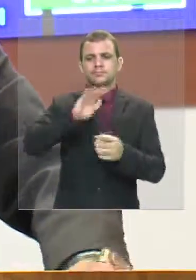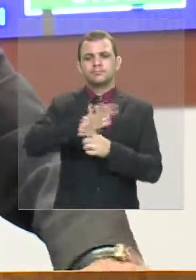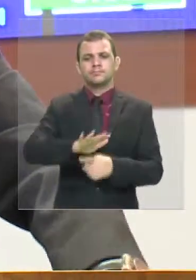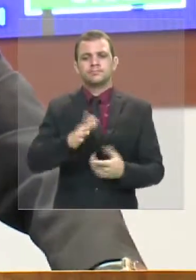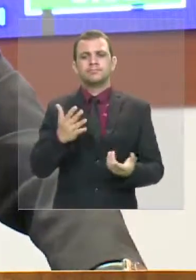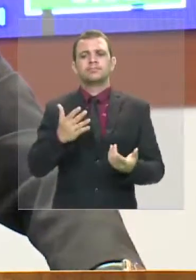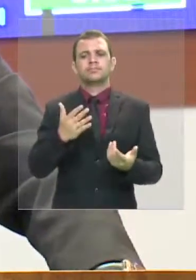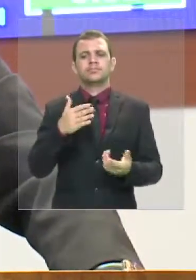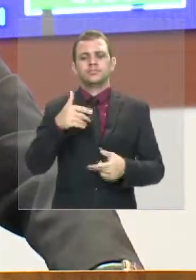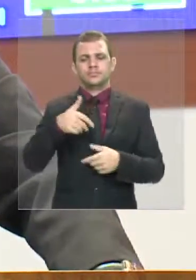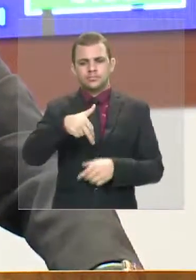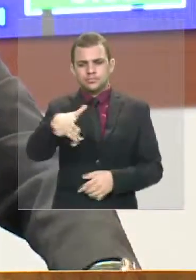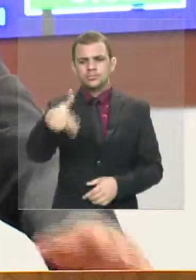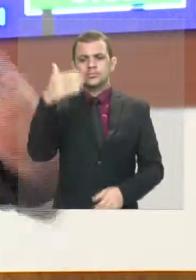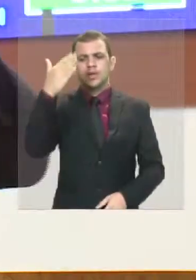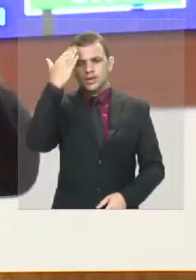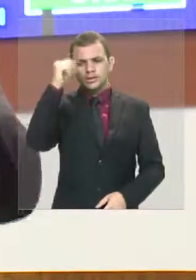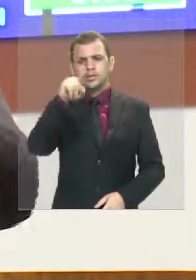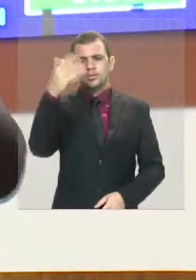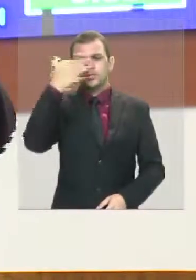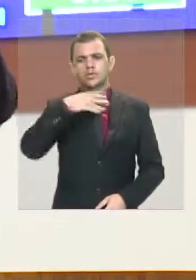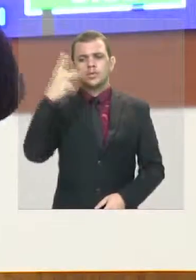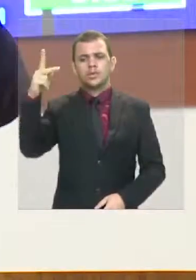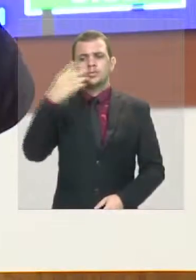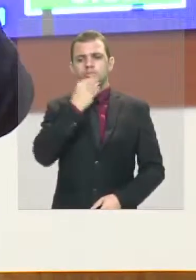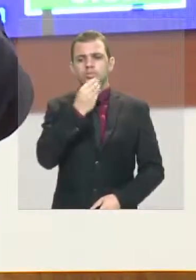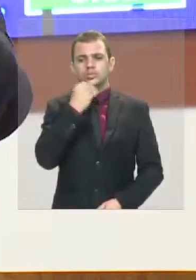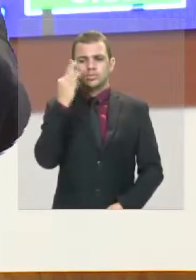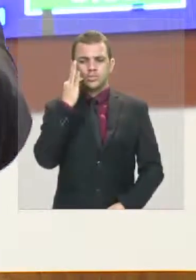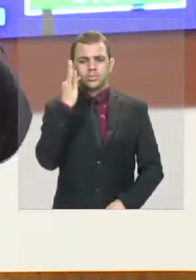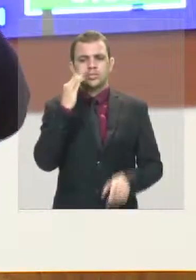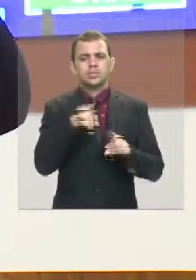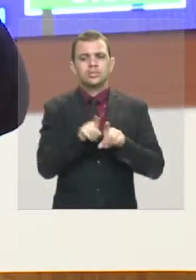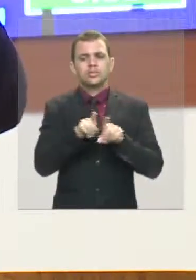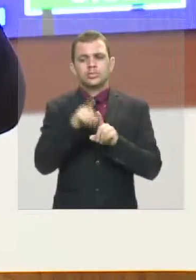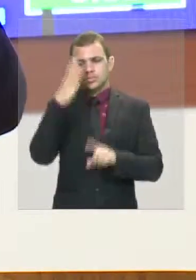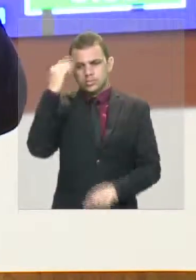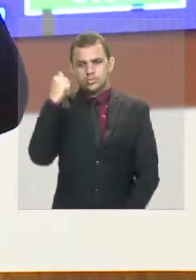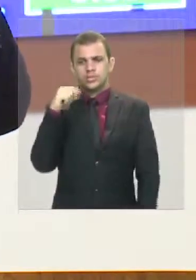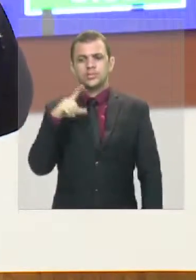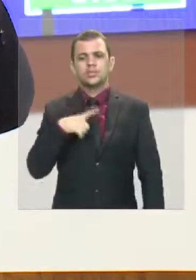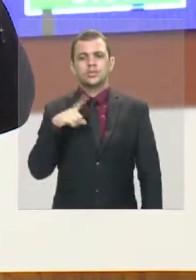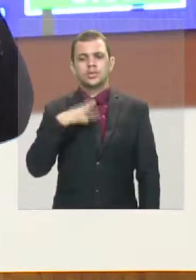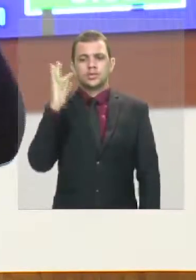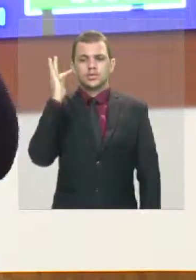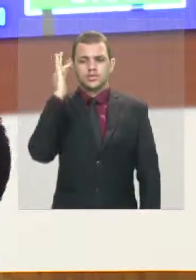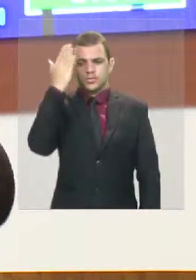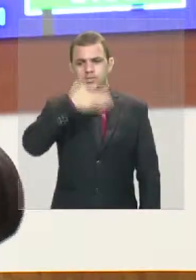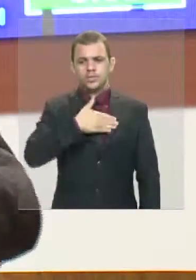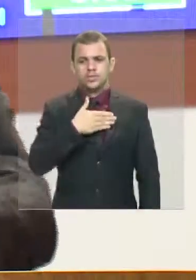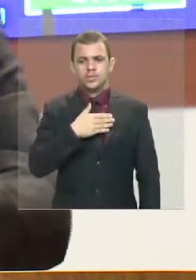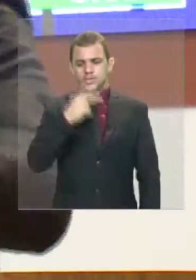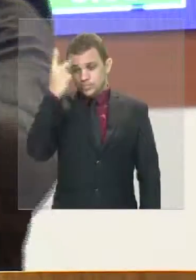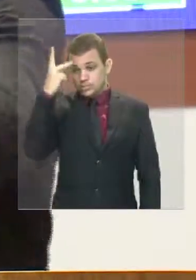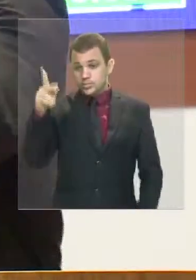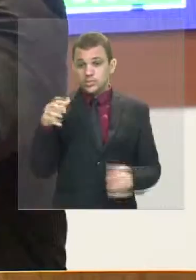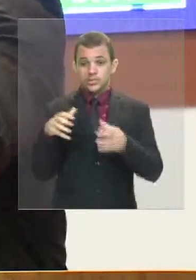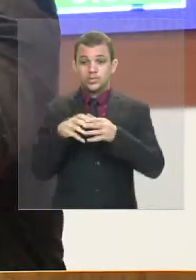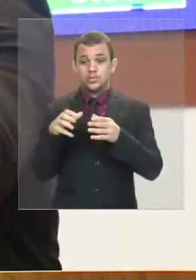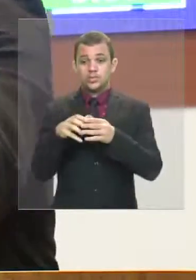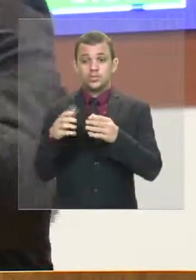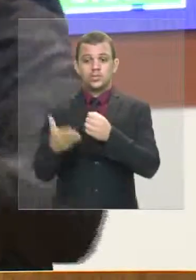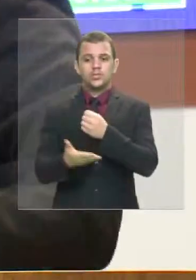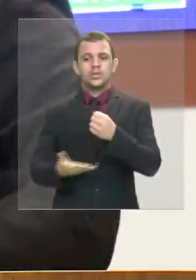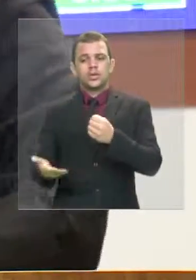promessa do governador Flávio Dino. Houve essa promessa tanto aos praças quanto